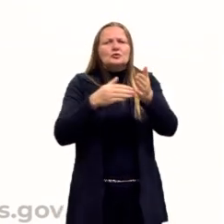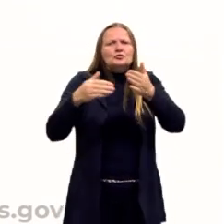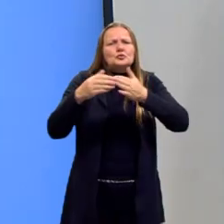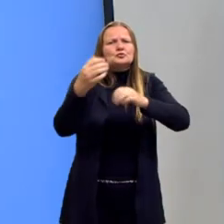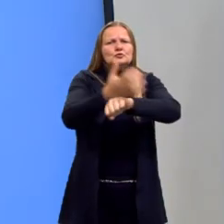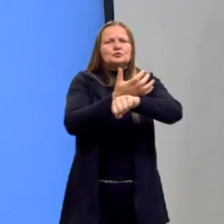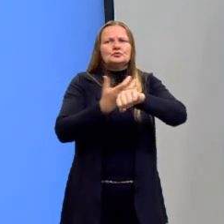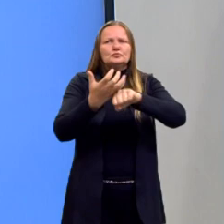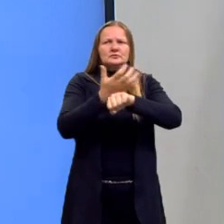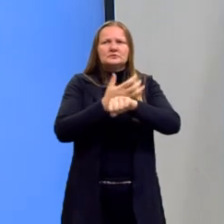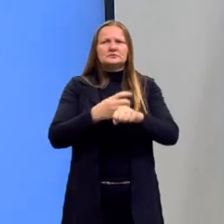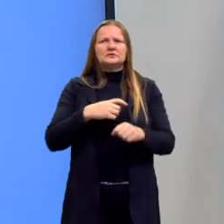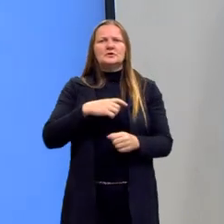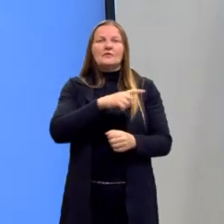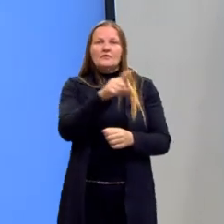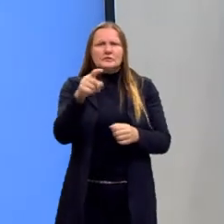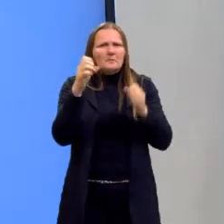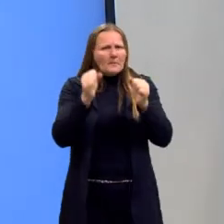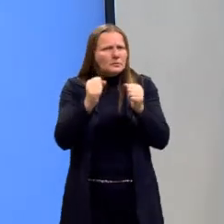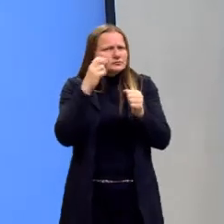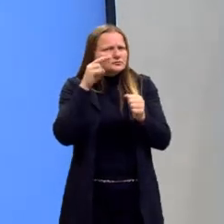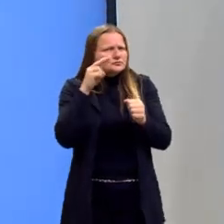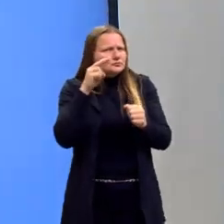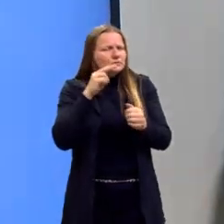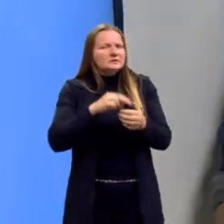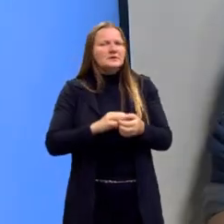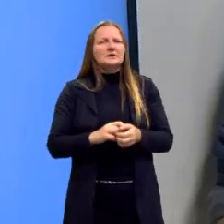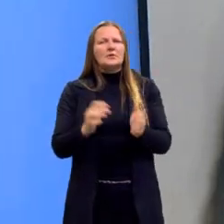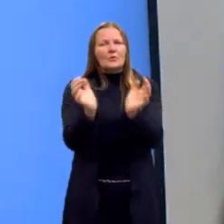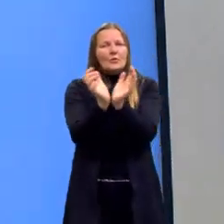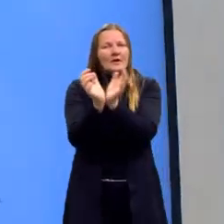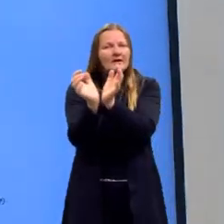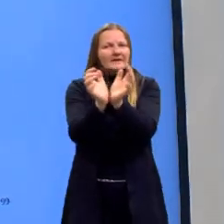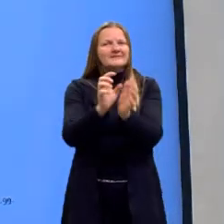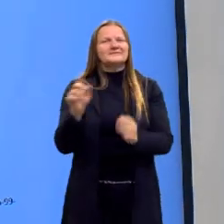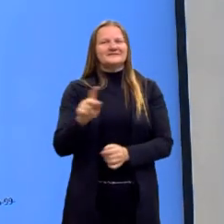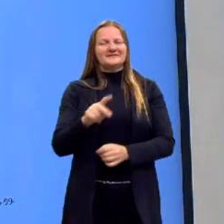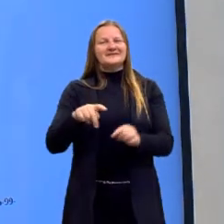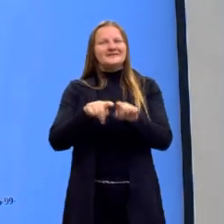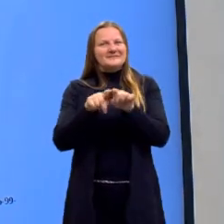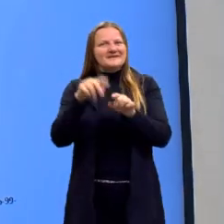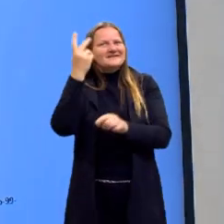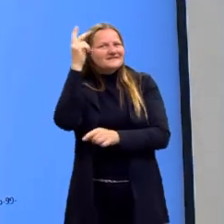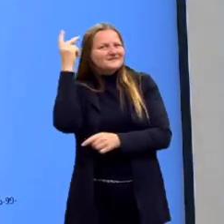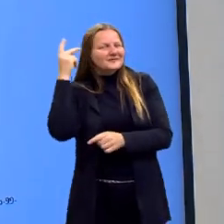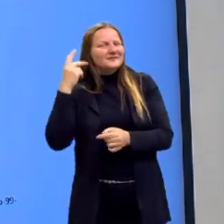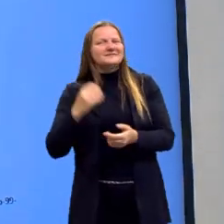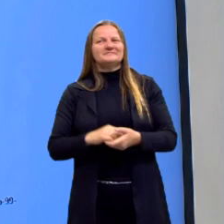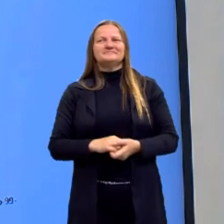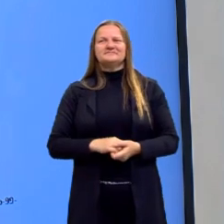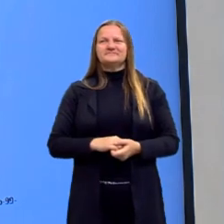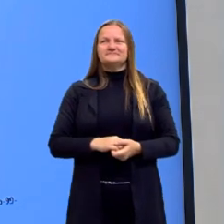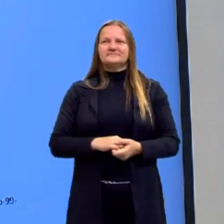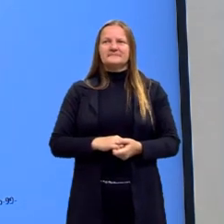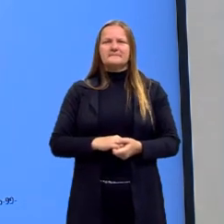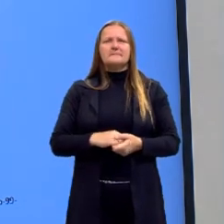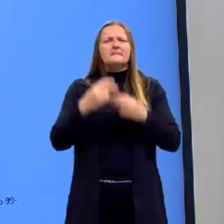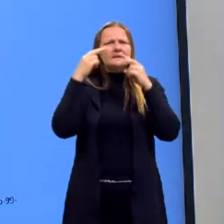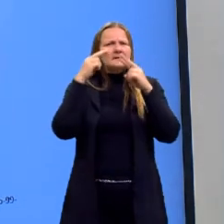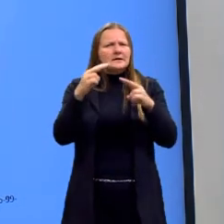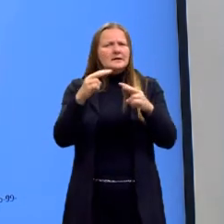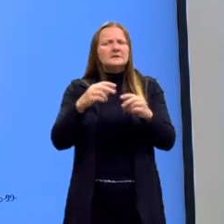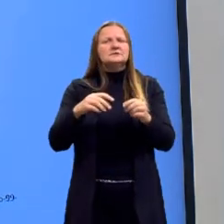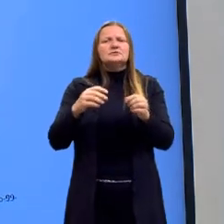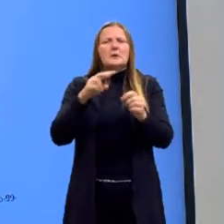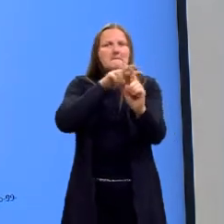componentes curriculares. Por favor, assistam todos os nossos colegas, professores. E a de História Homem é para você assistir, aprimorar